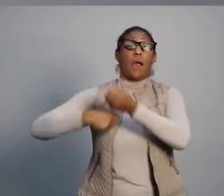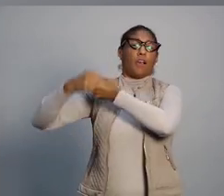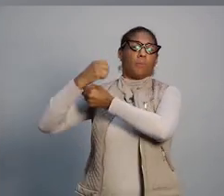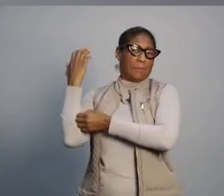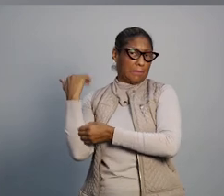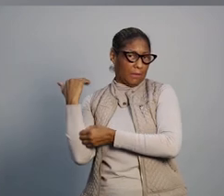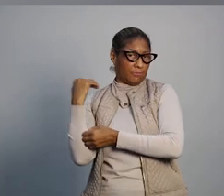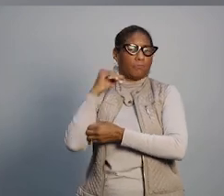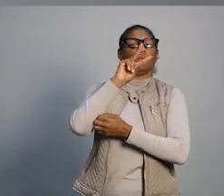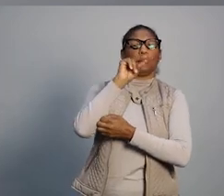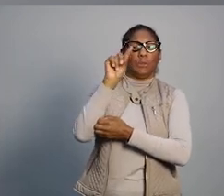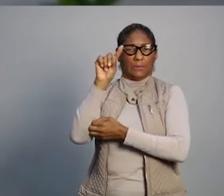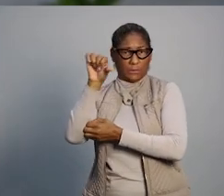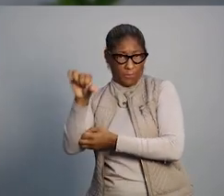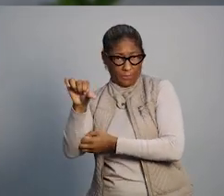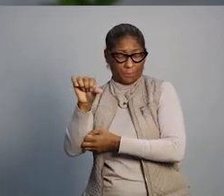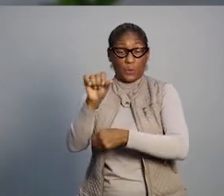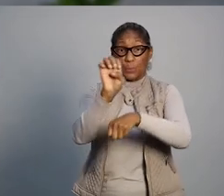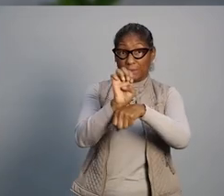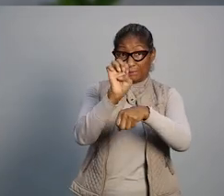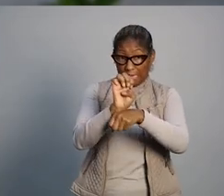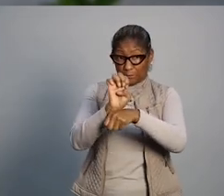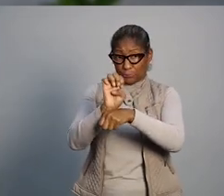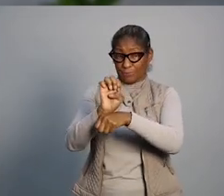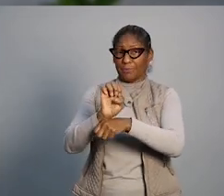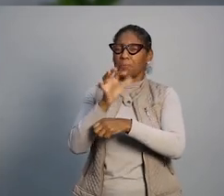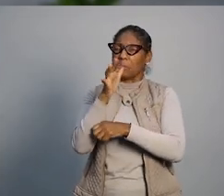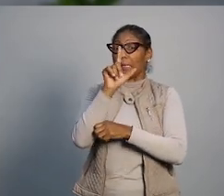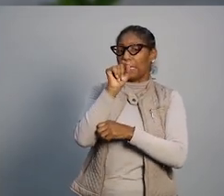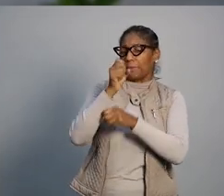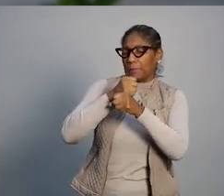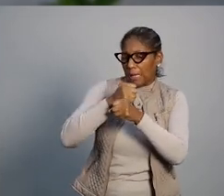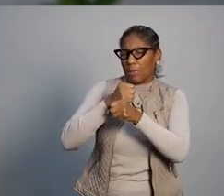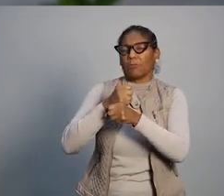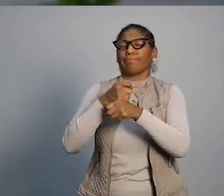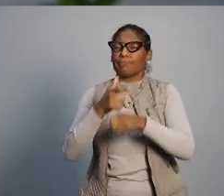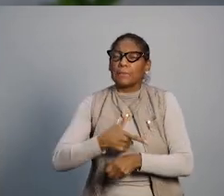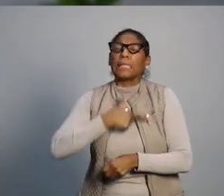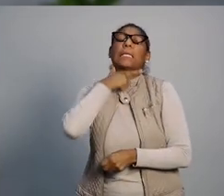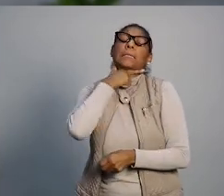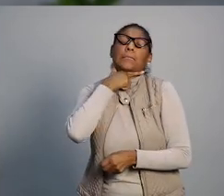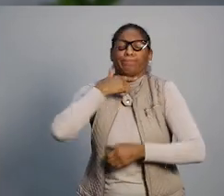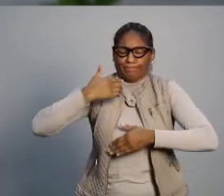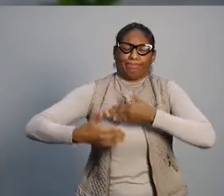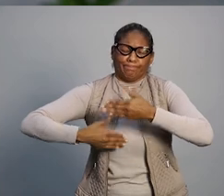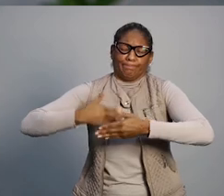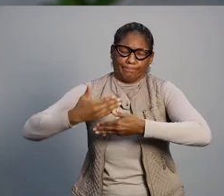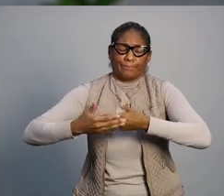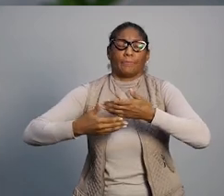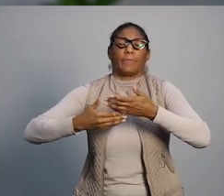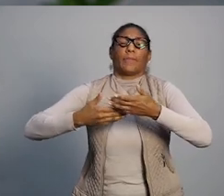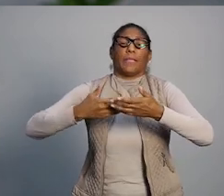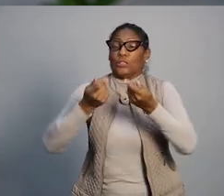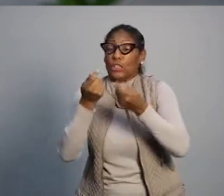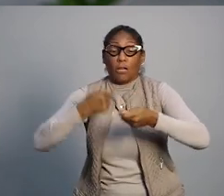lá em 2019. O Estado enfrenta há décadas uma crise estrutural, que foi agravada nos últimos anos